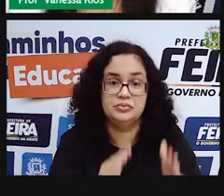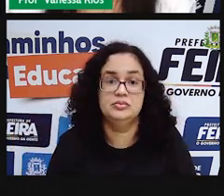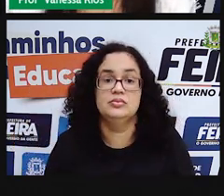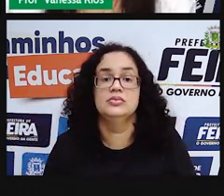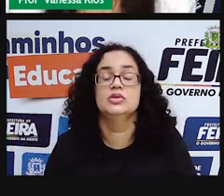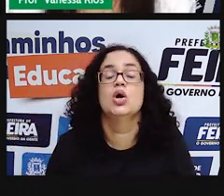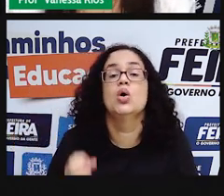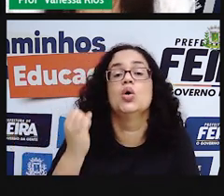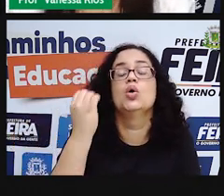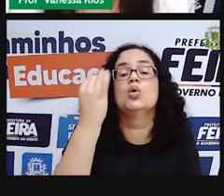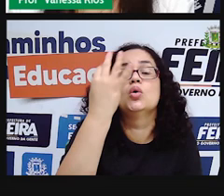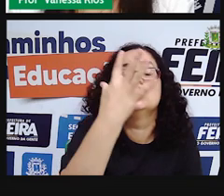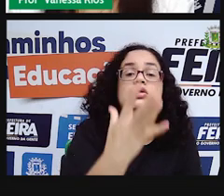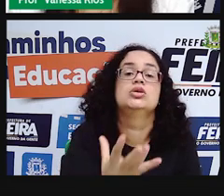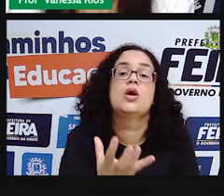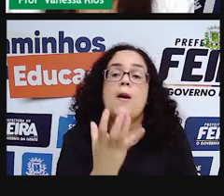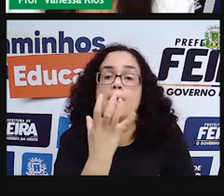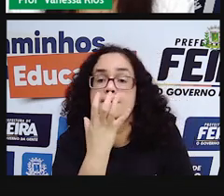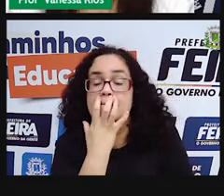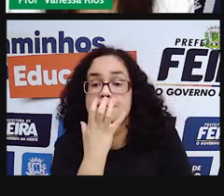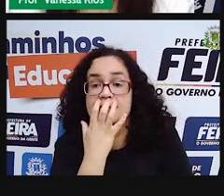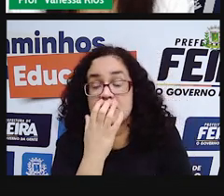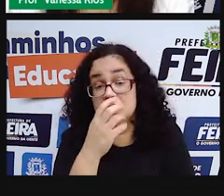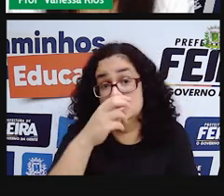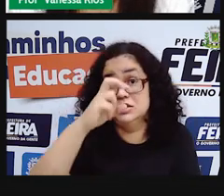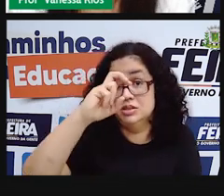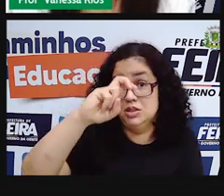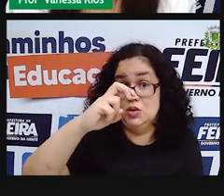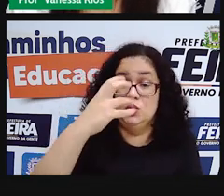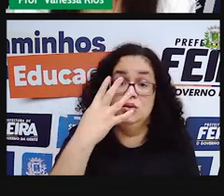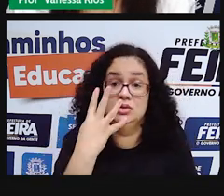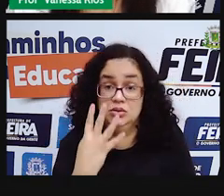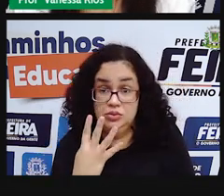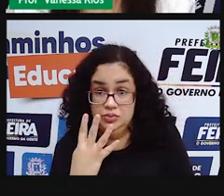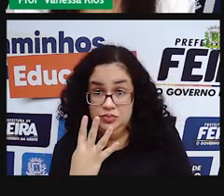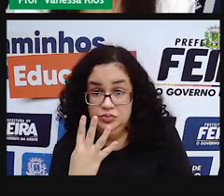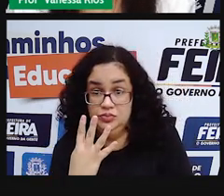quantidade de cachorros for, ó, cinquenta e quatro,